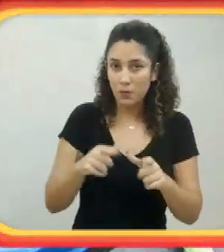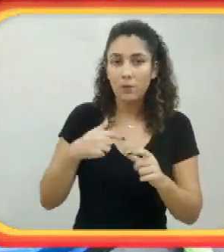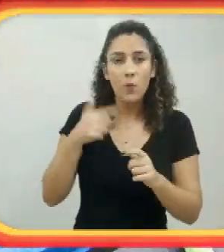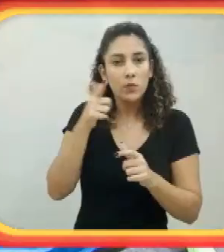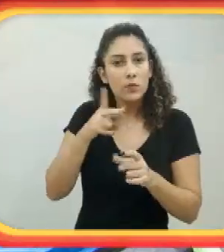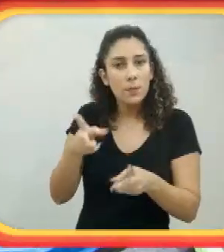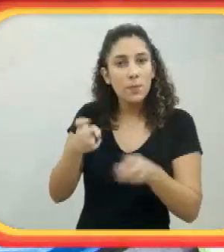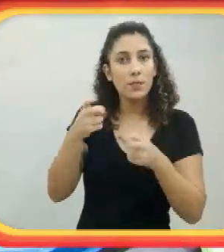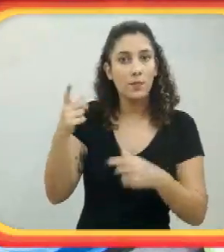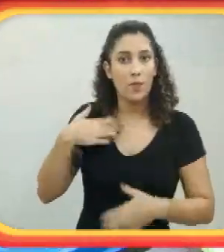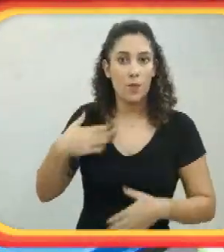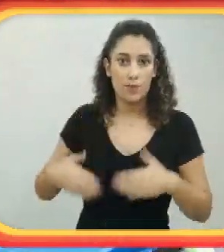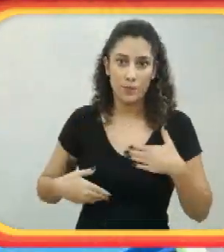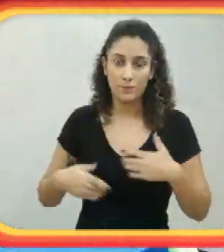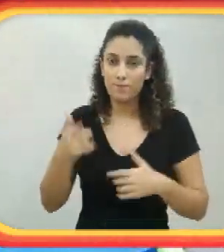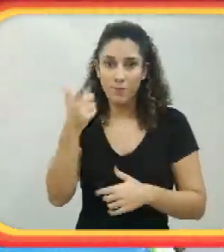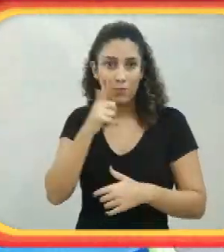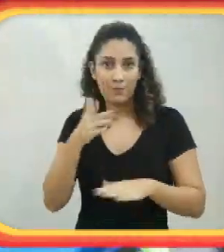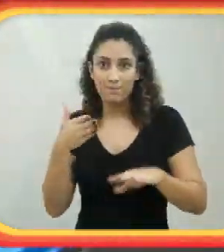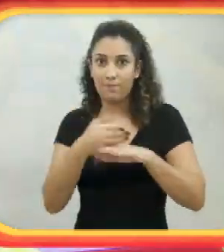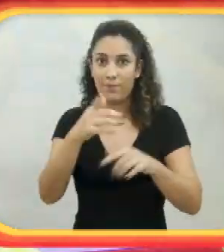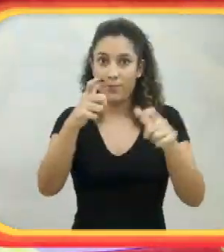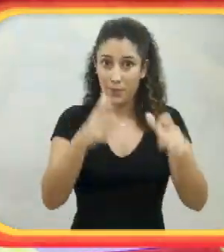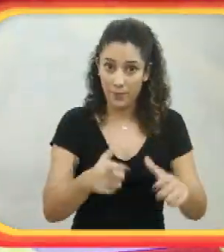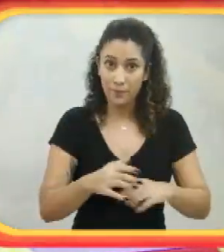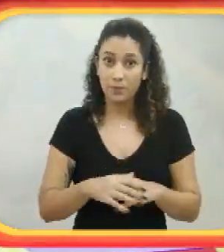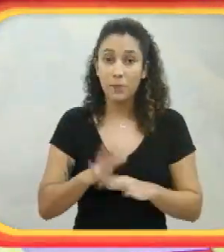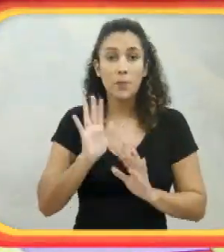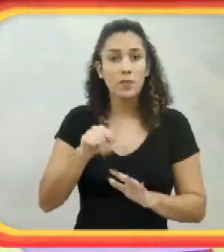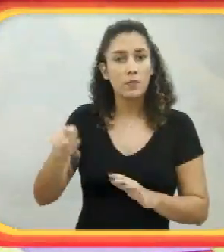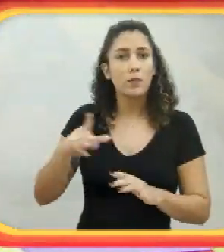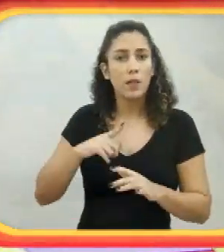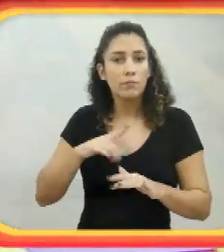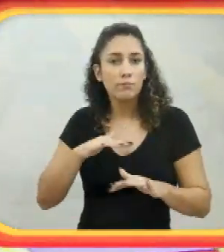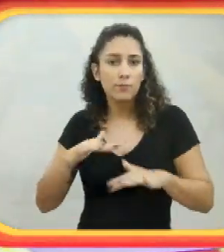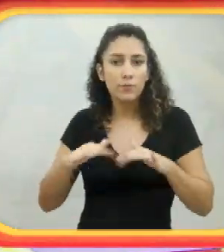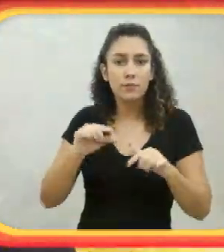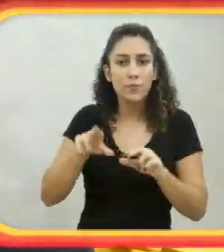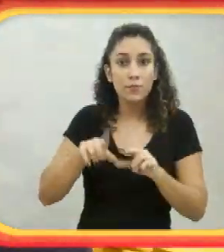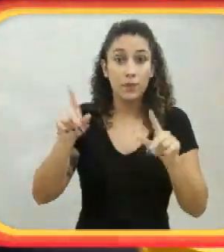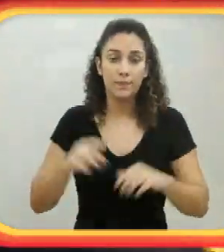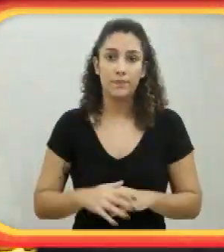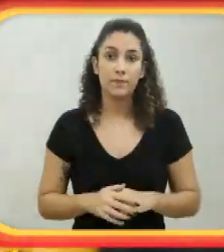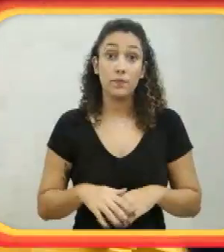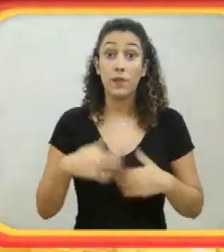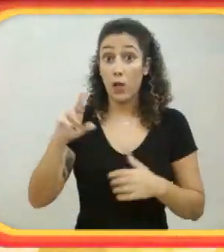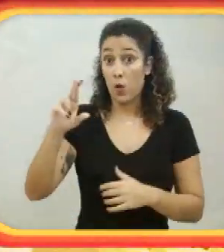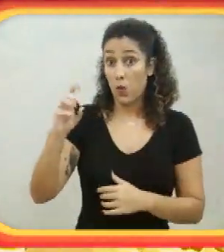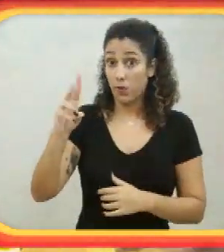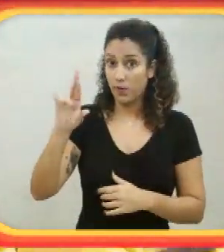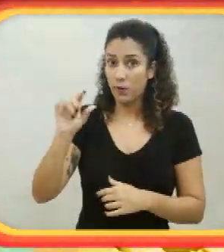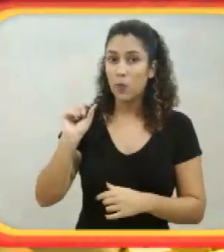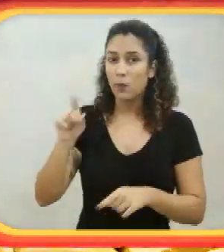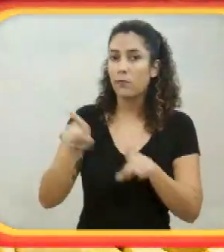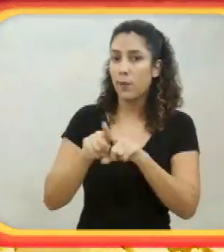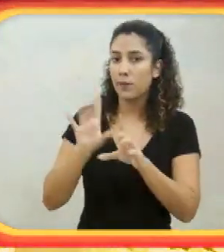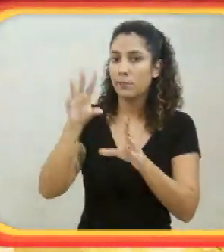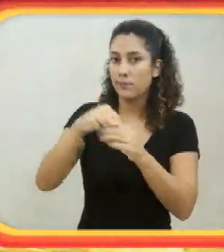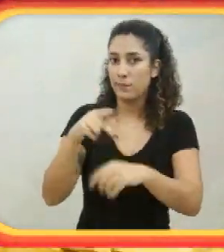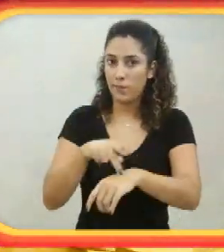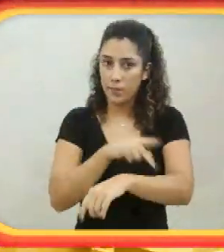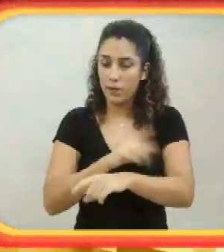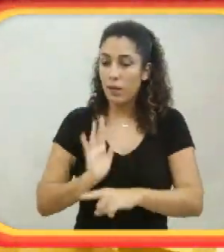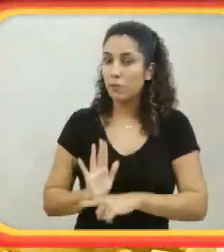perceber que o corpo dele não vai conseguir entrar naquele espaço. Então ele já faz um movimento diferenciado. E o Rodrigo alia também a parte